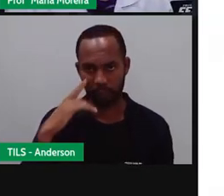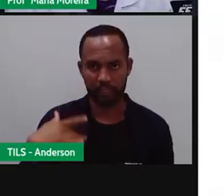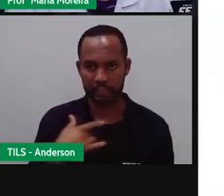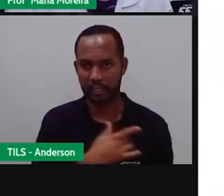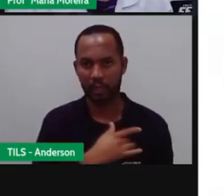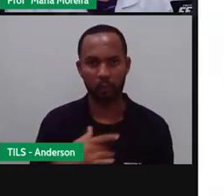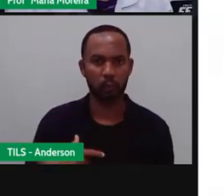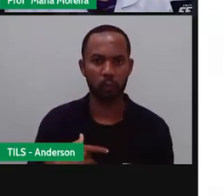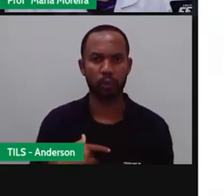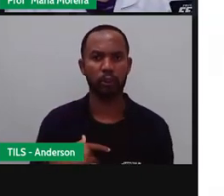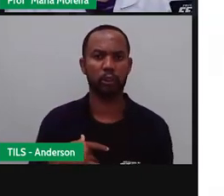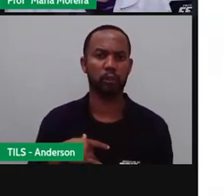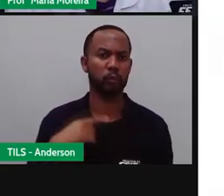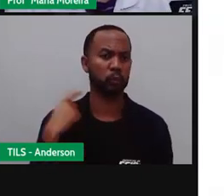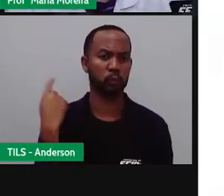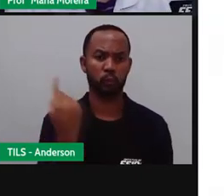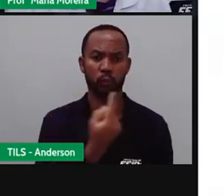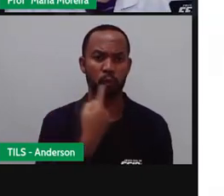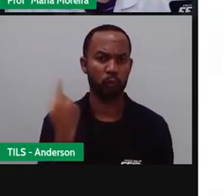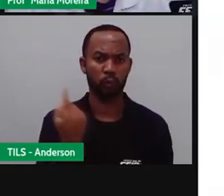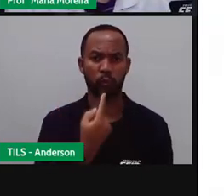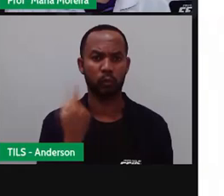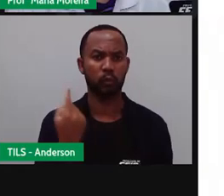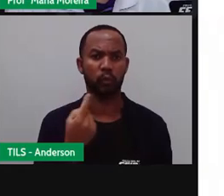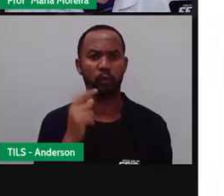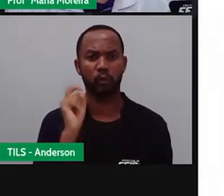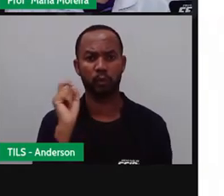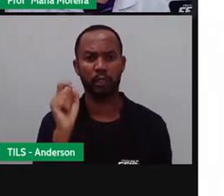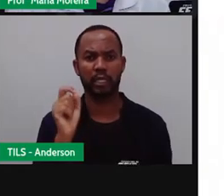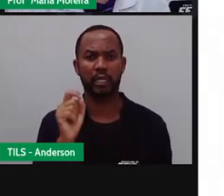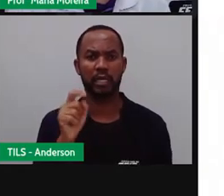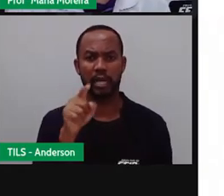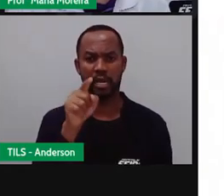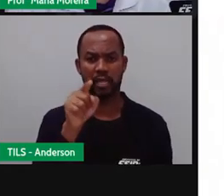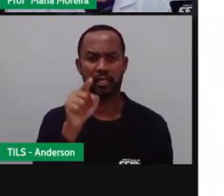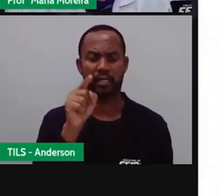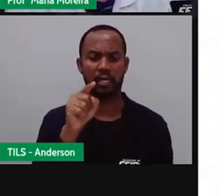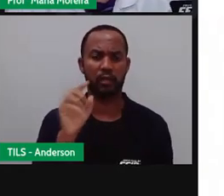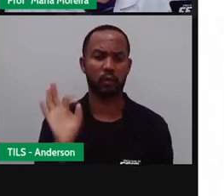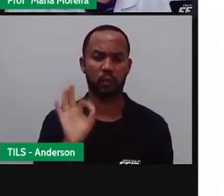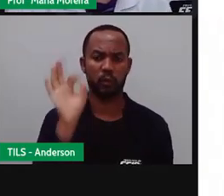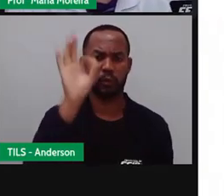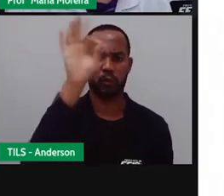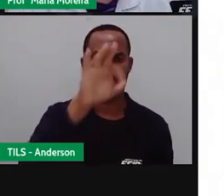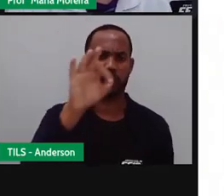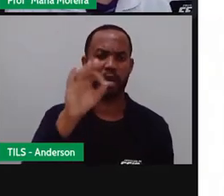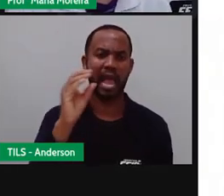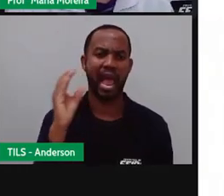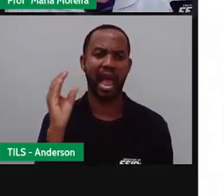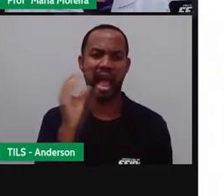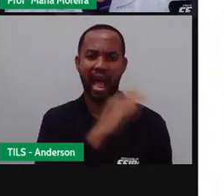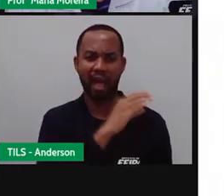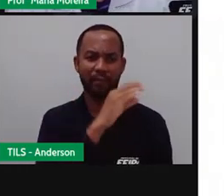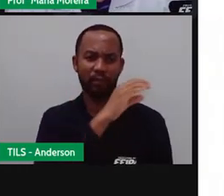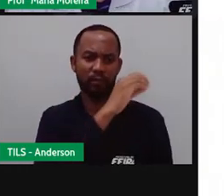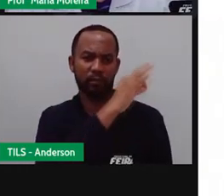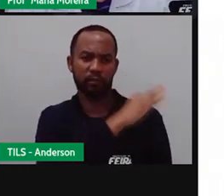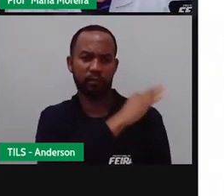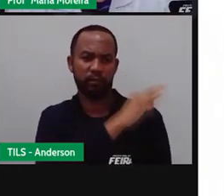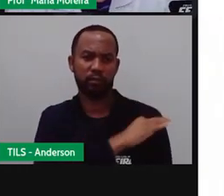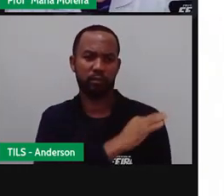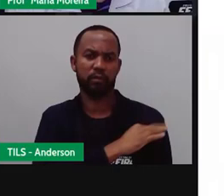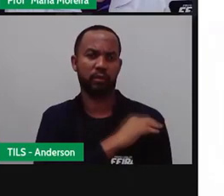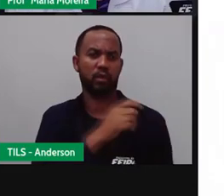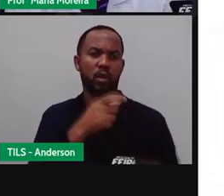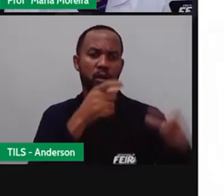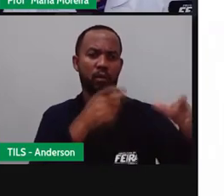pública Não é isso? É que veículos e vetores como dengue e chikungunya Se reproduzem em pequenos depósitos de água